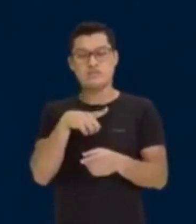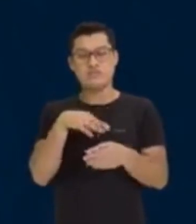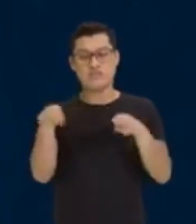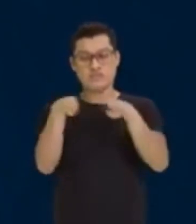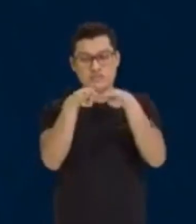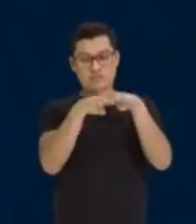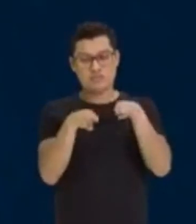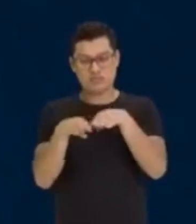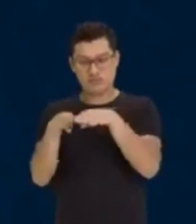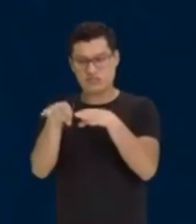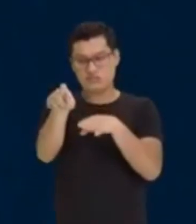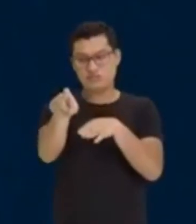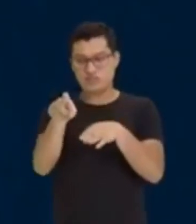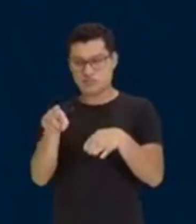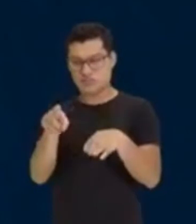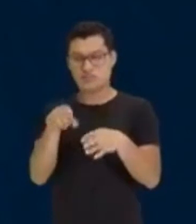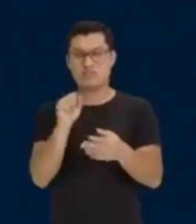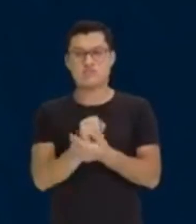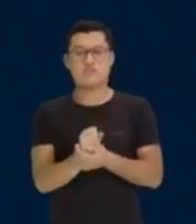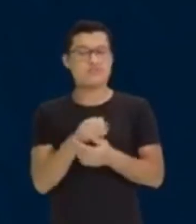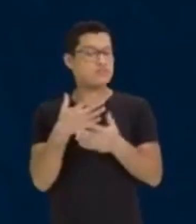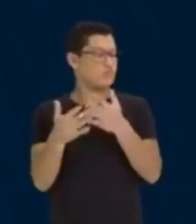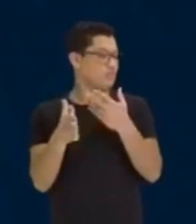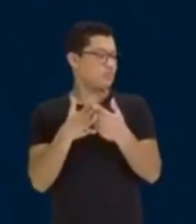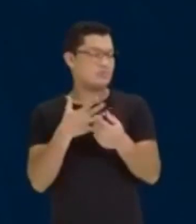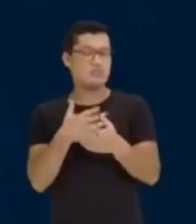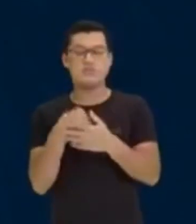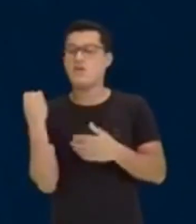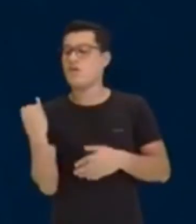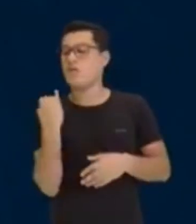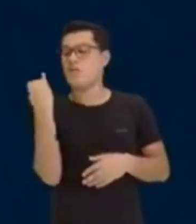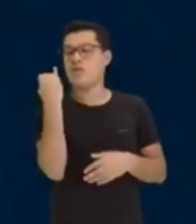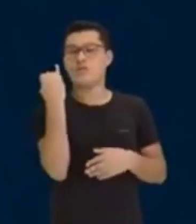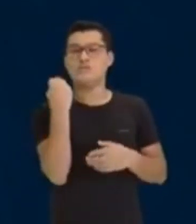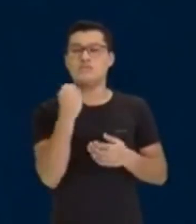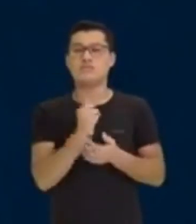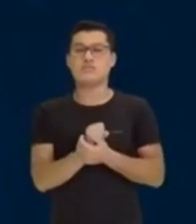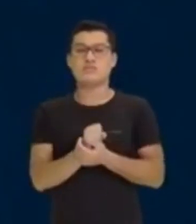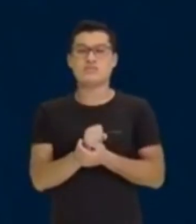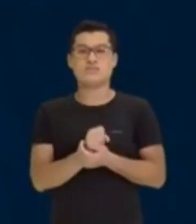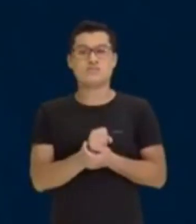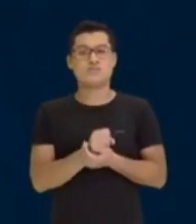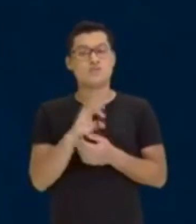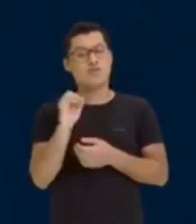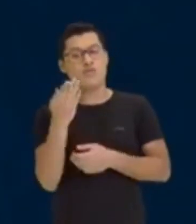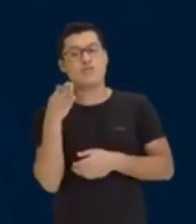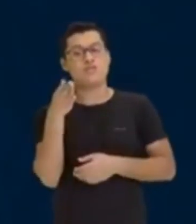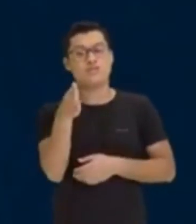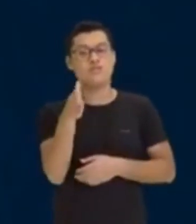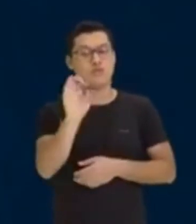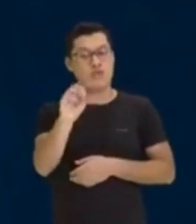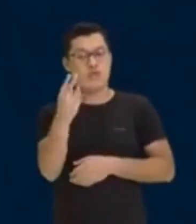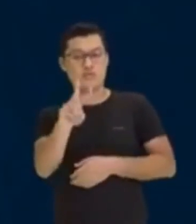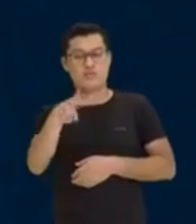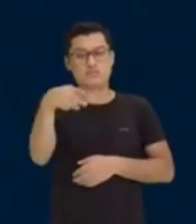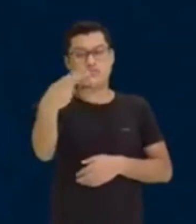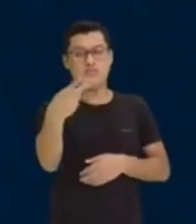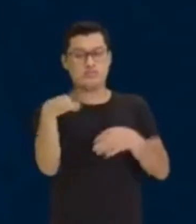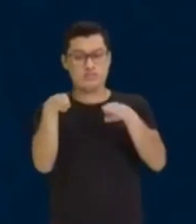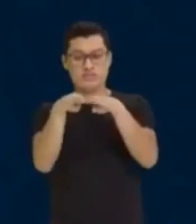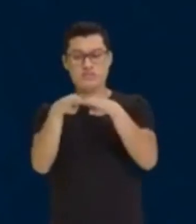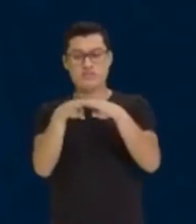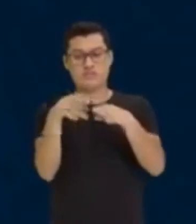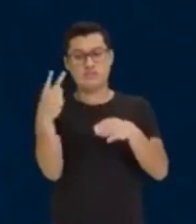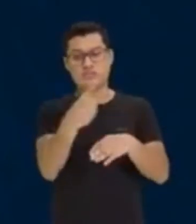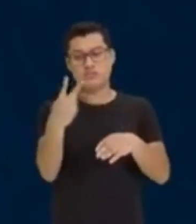X. Vou colocar pra baixo aqui. Tanto faz. O importante é, elas são grandezas diretas ou inversas? Se forem diretas,